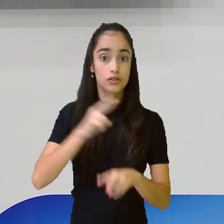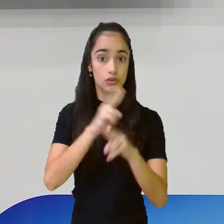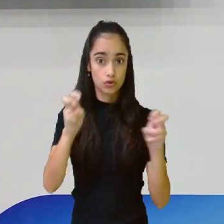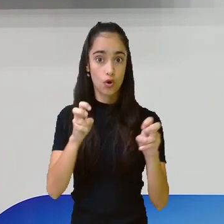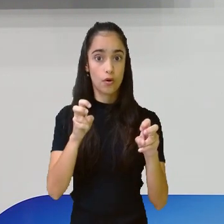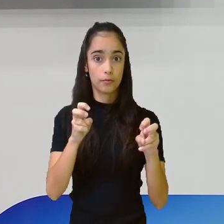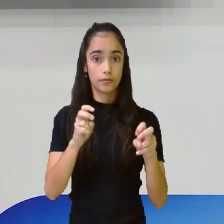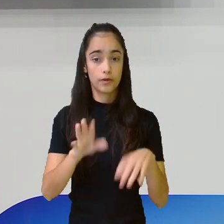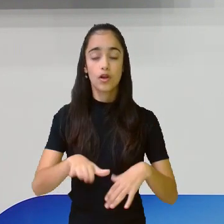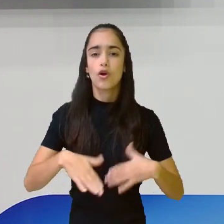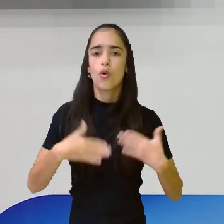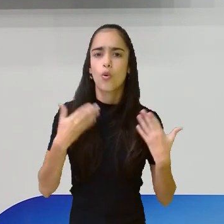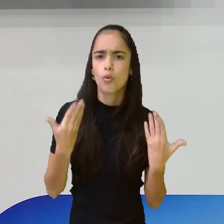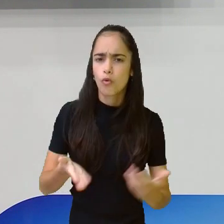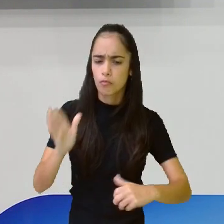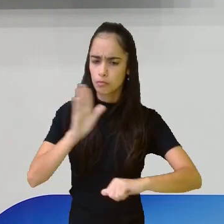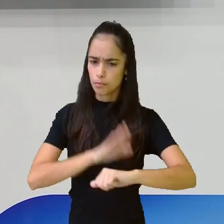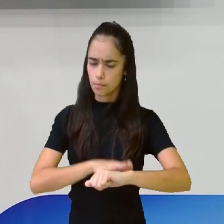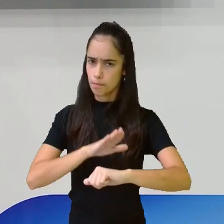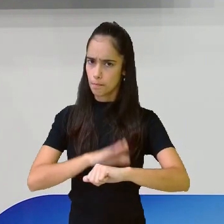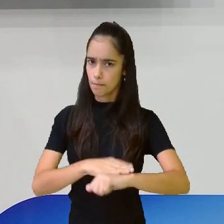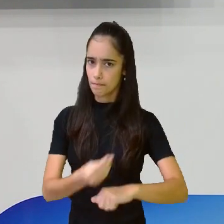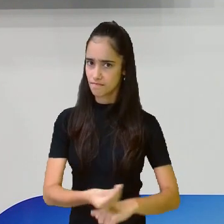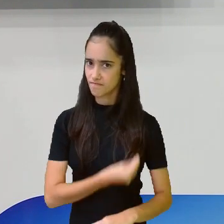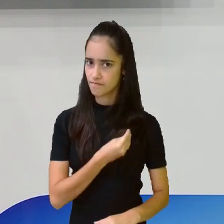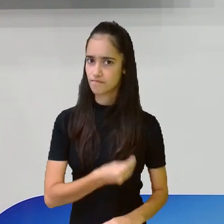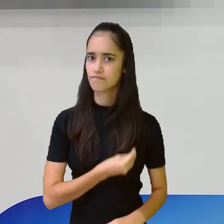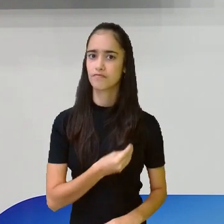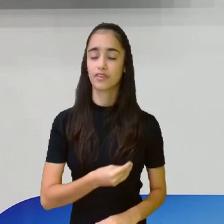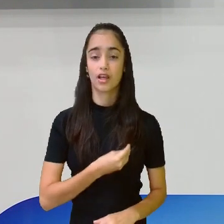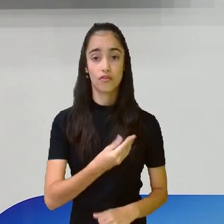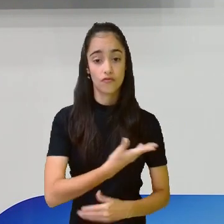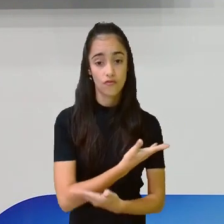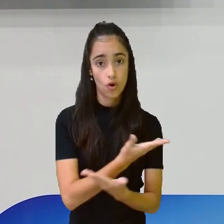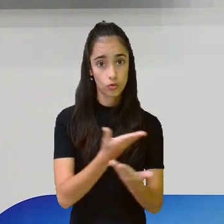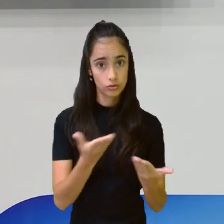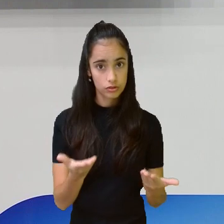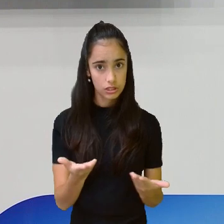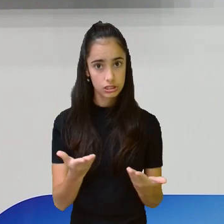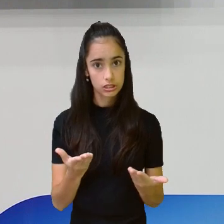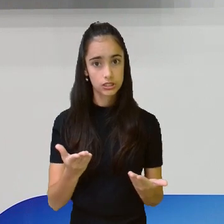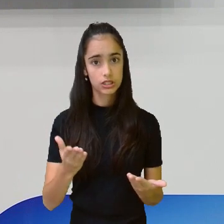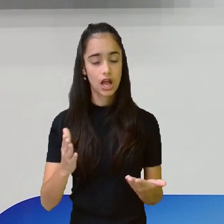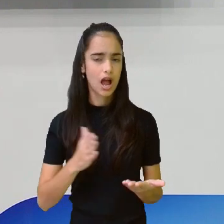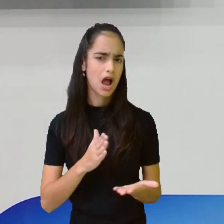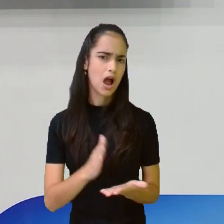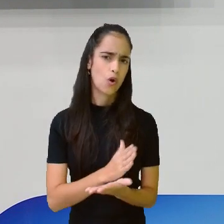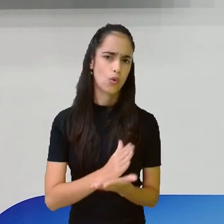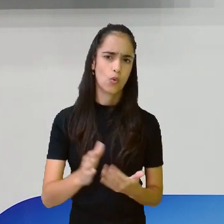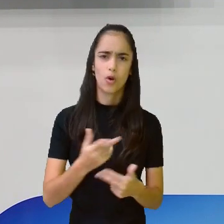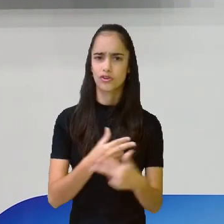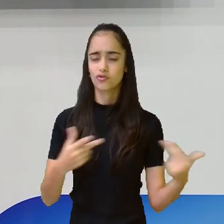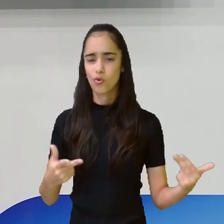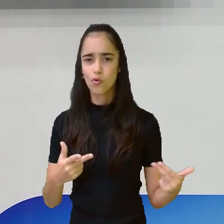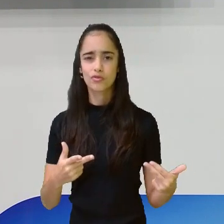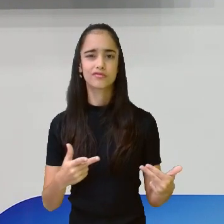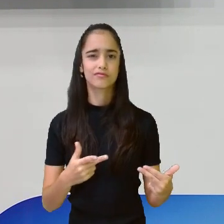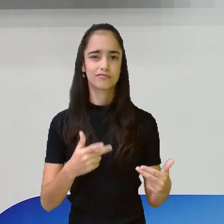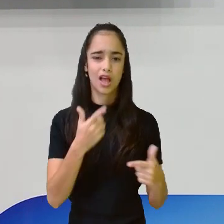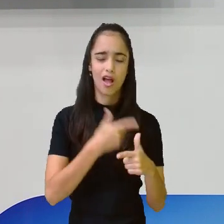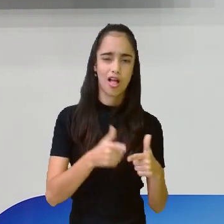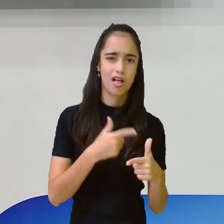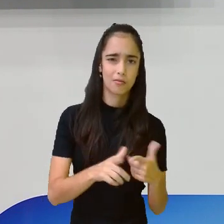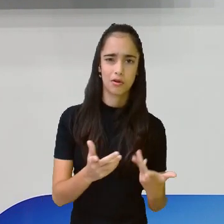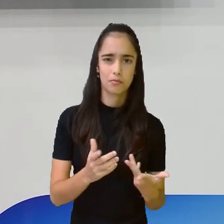Em qual momento da vida de vocês? Situações. Acredito que em várias. A